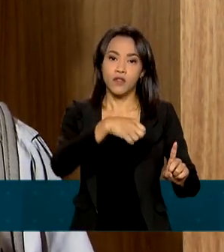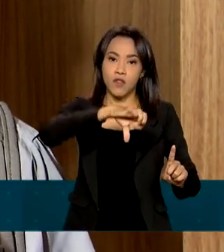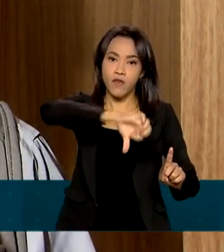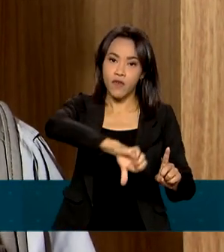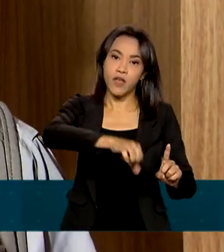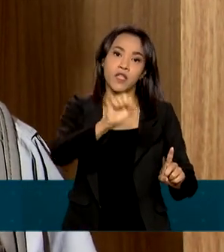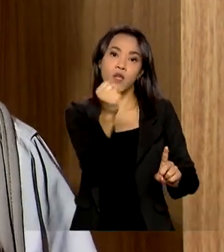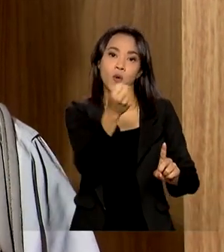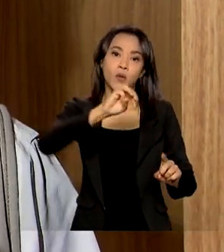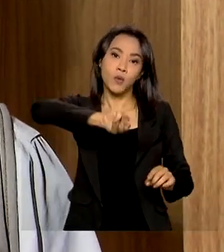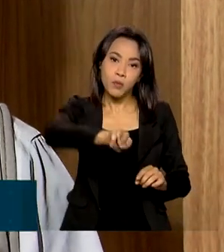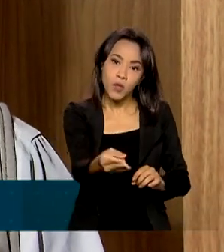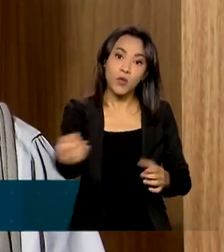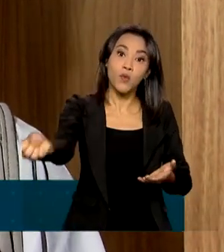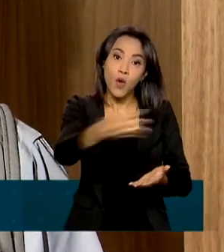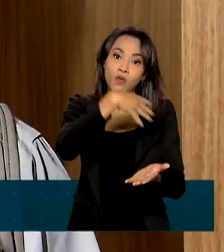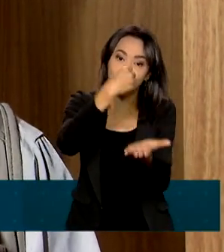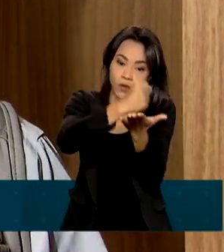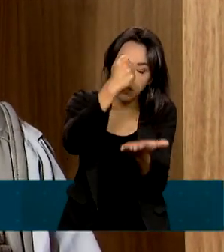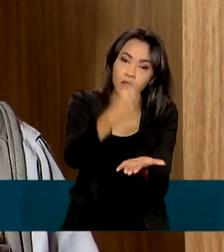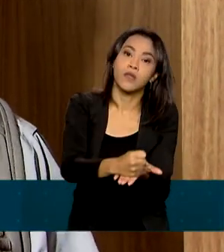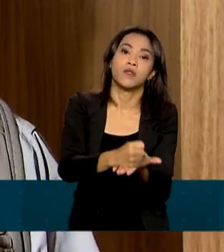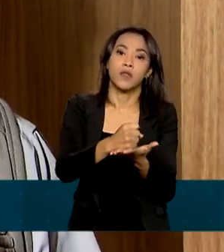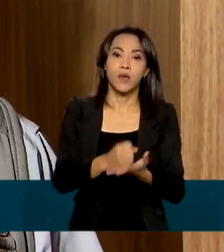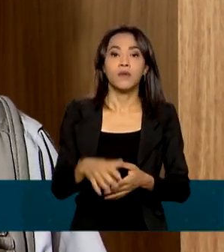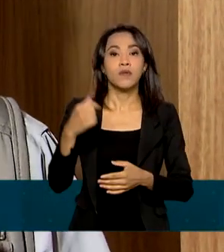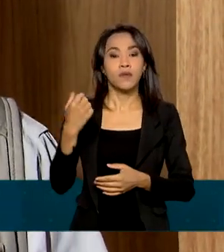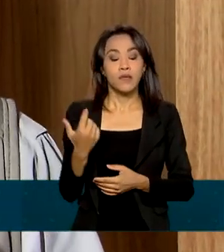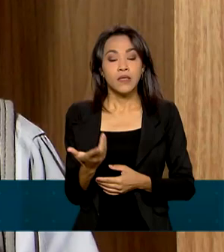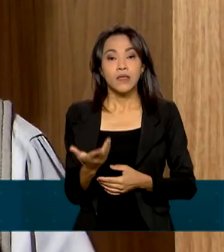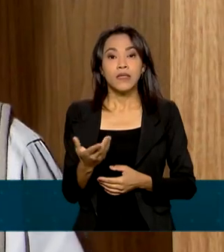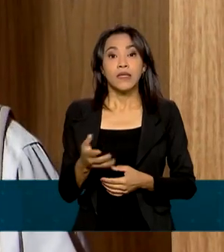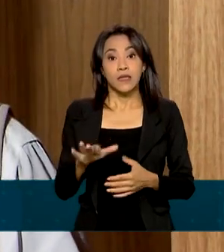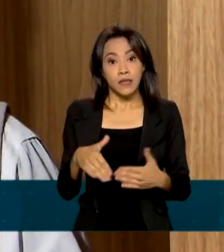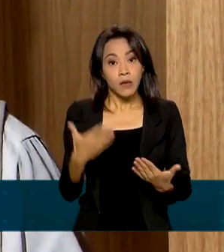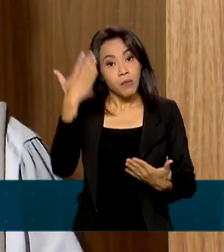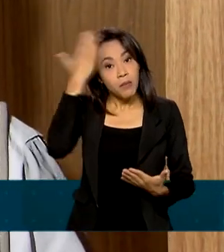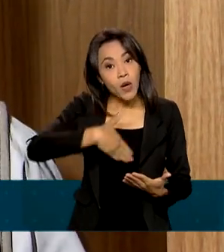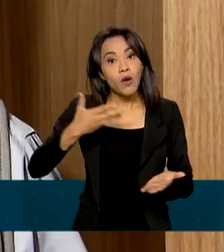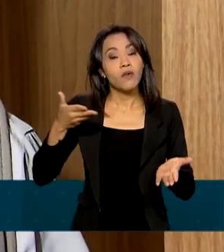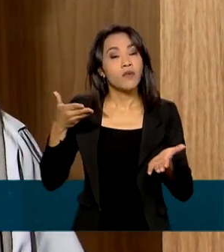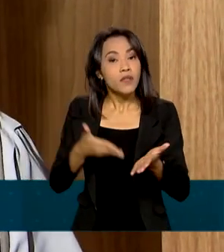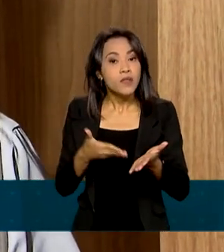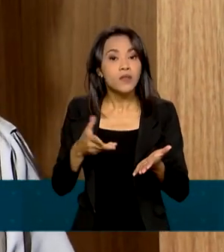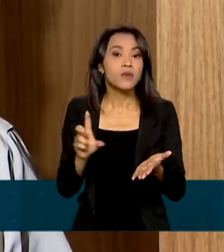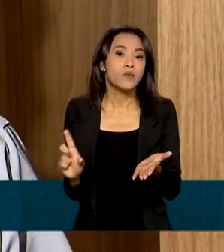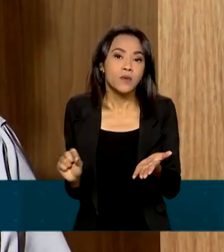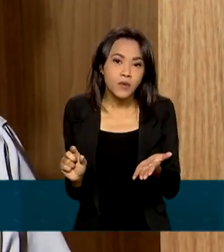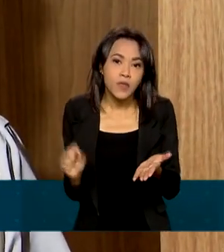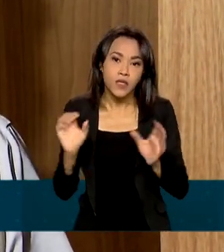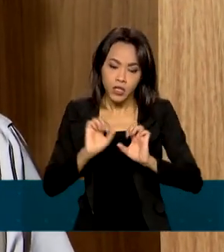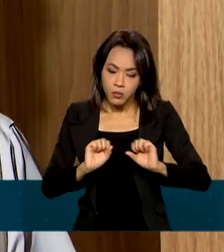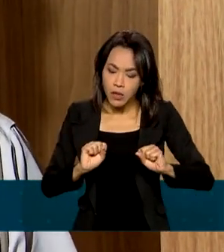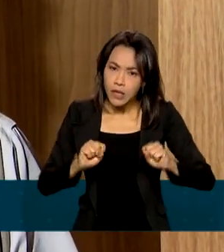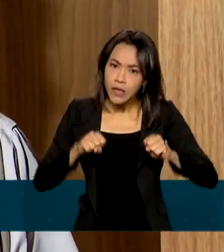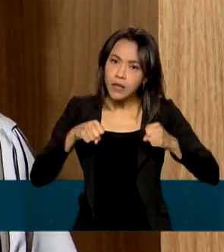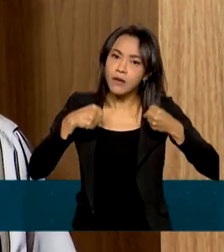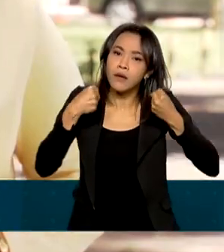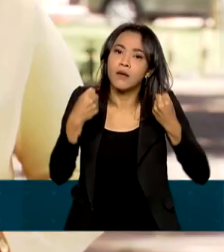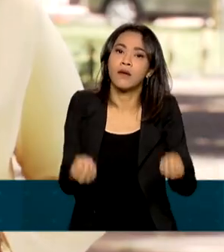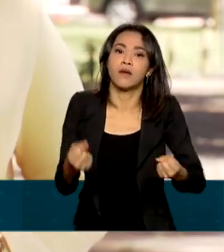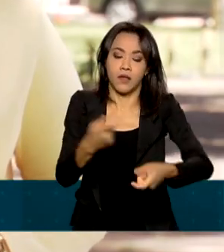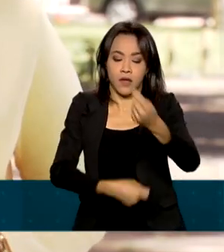empregos novos de carteira assinada. Esse mês são 155 mil. Então, demonstra essa tendência de recuperação da economia